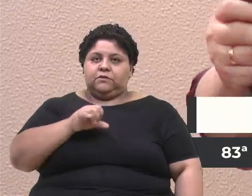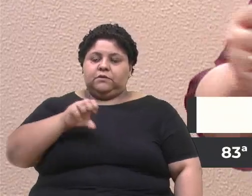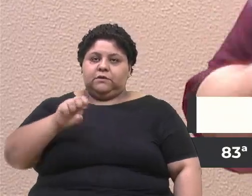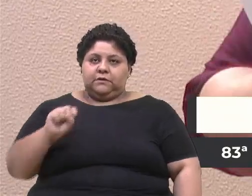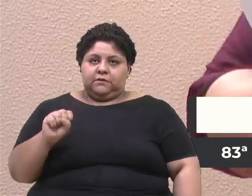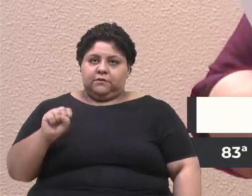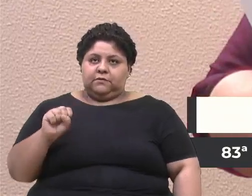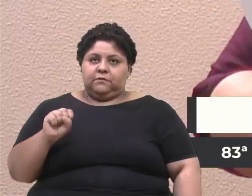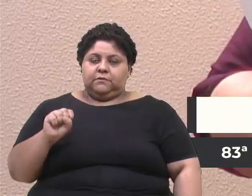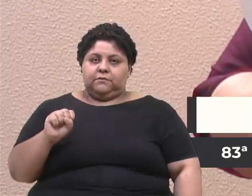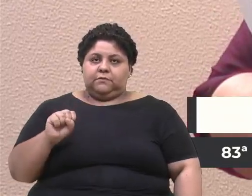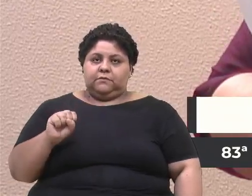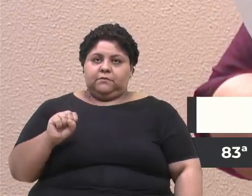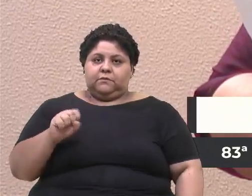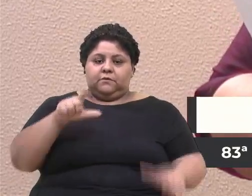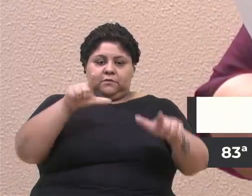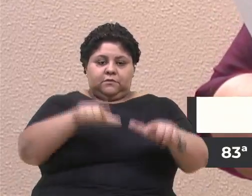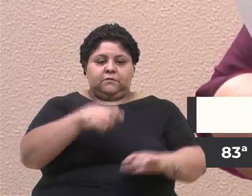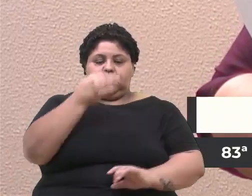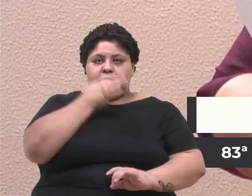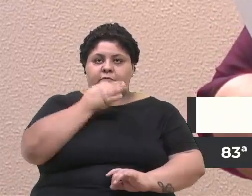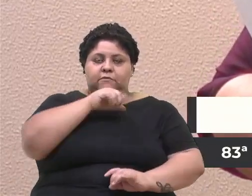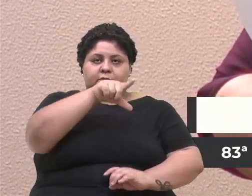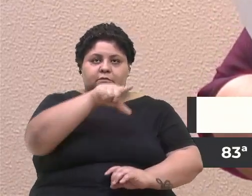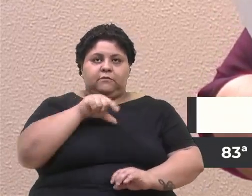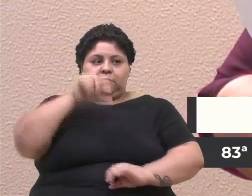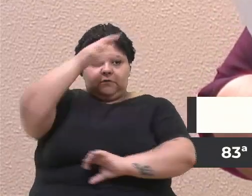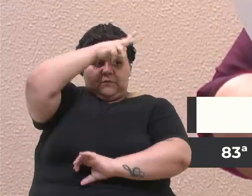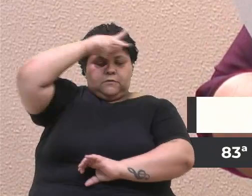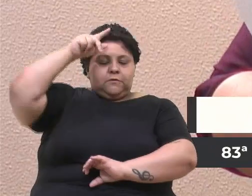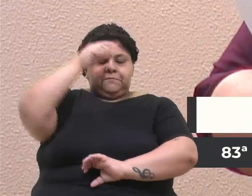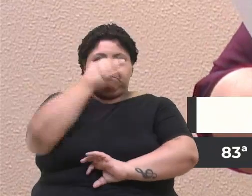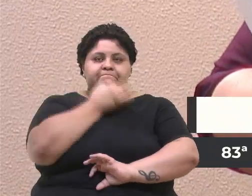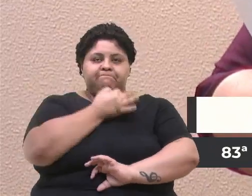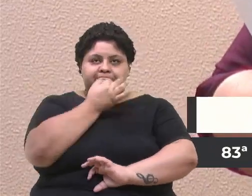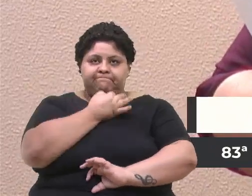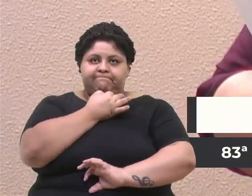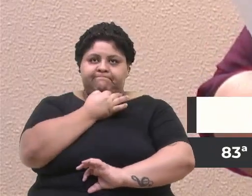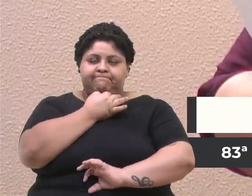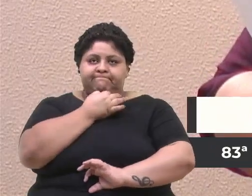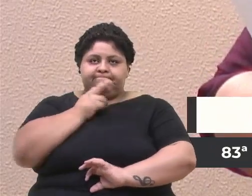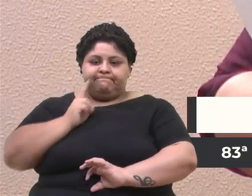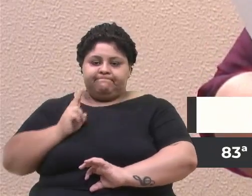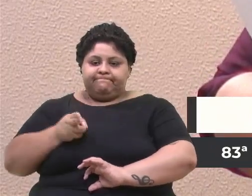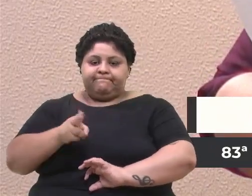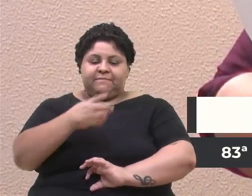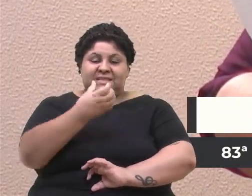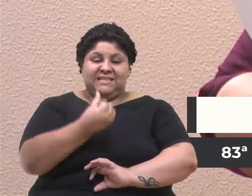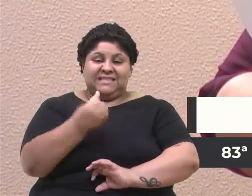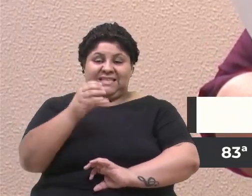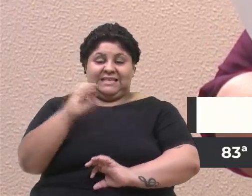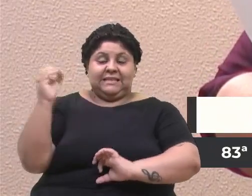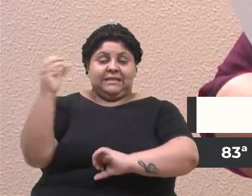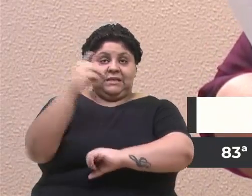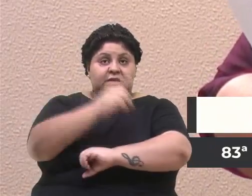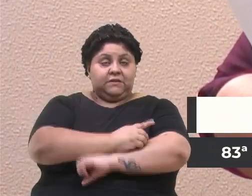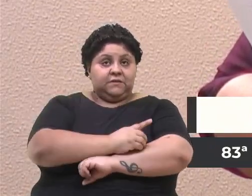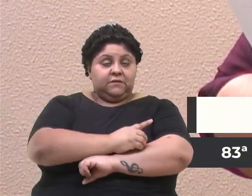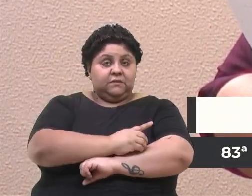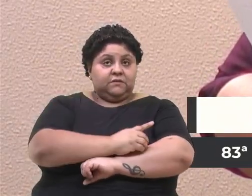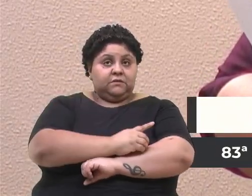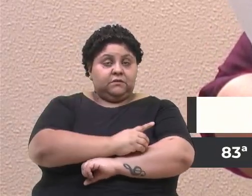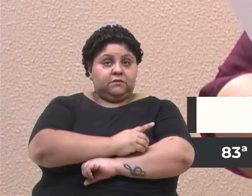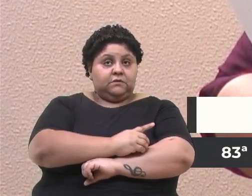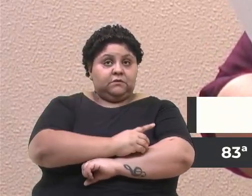com marca de Caxias do Sul, determinou que o município de Caxias do Sul procedesse em 60 dias, contados da